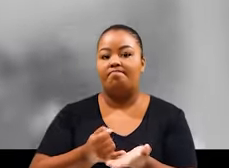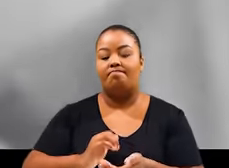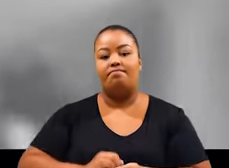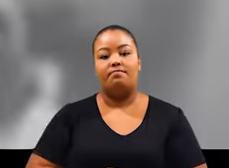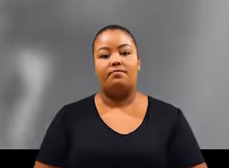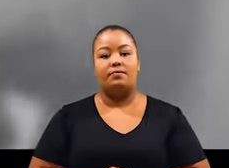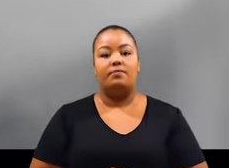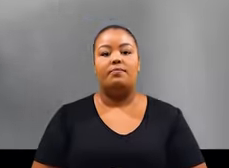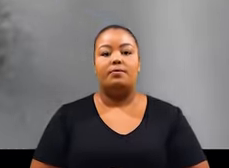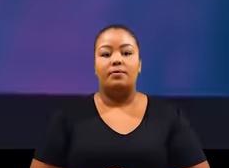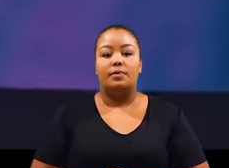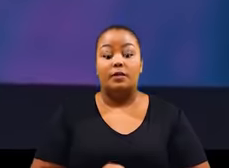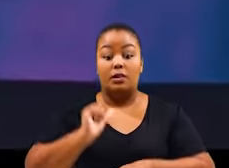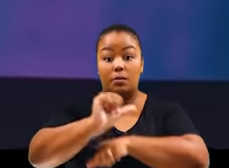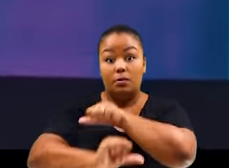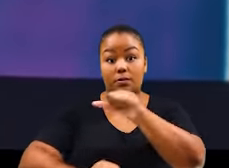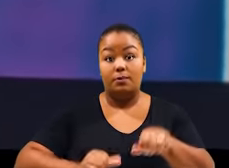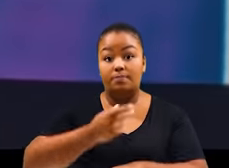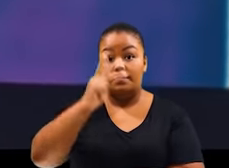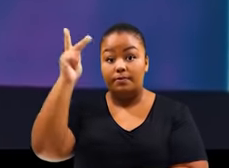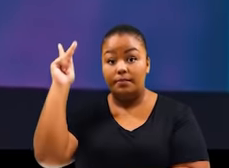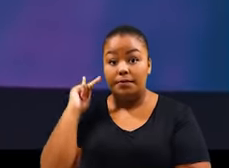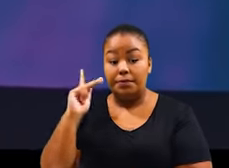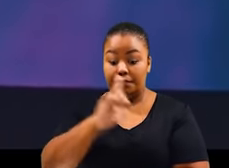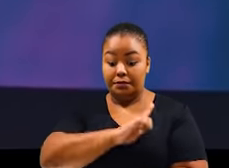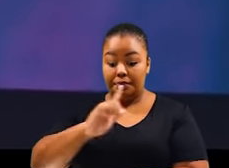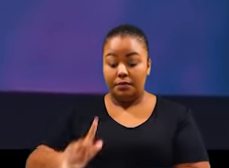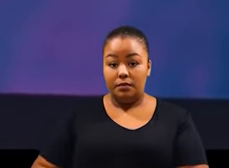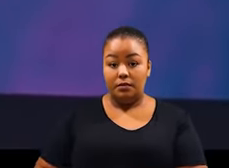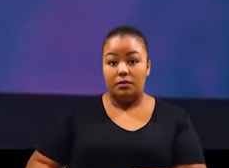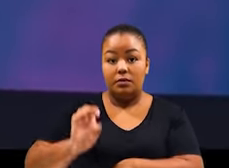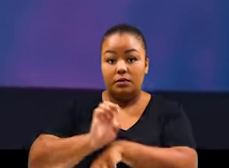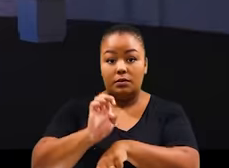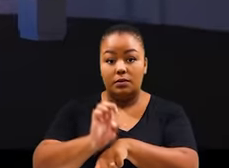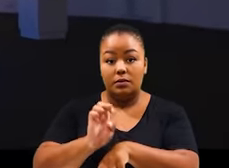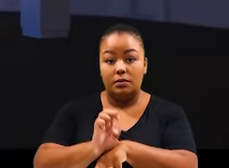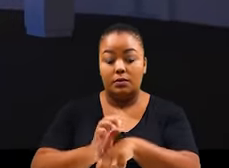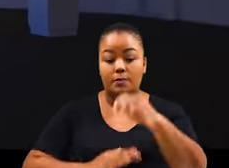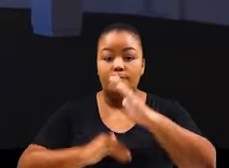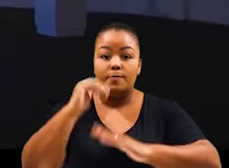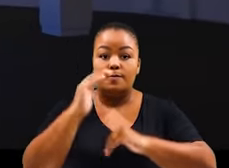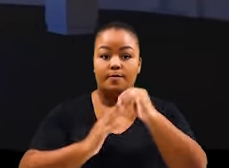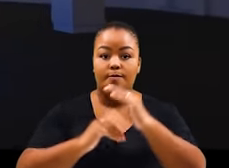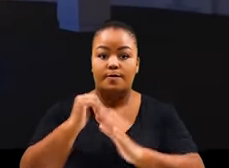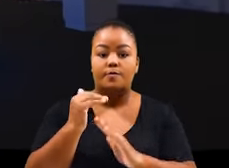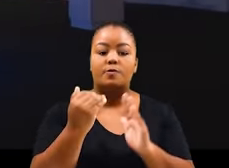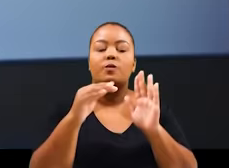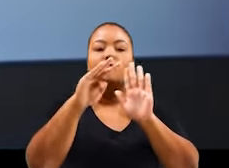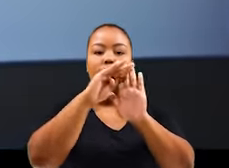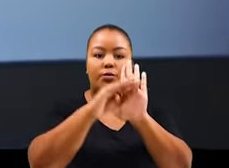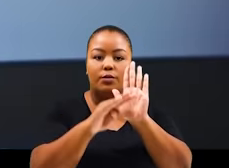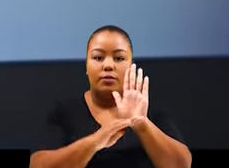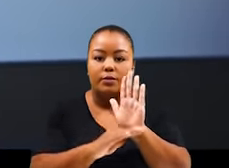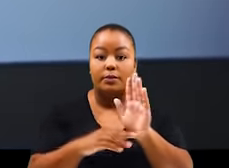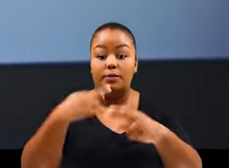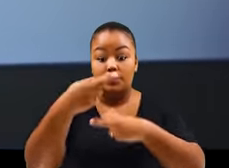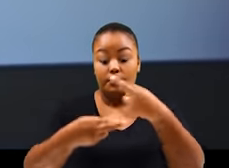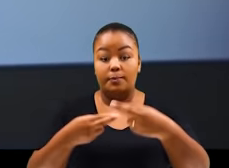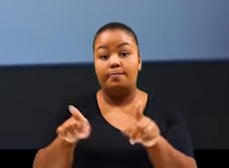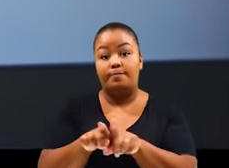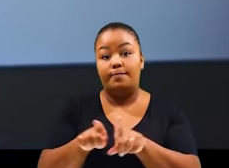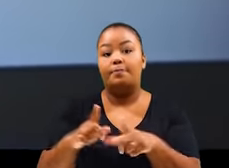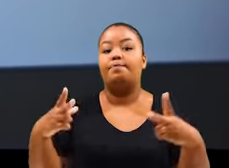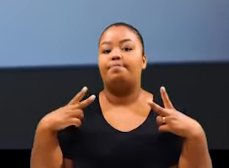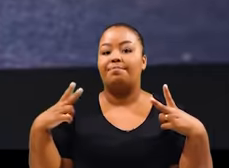aumentados. Para mudar essa história, o governo do Estado colocou em ação um amplo programa de reformas e privatizações.